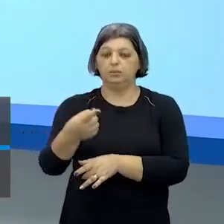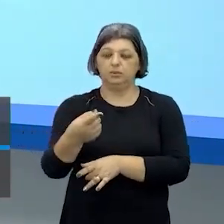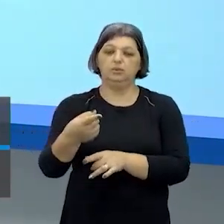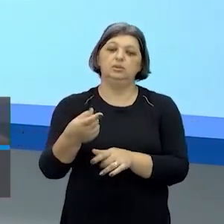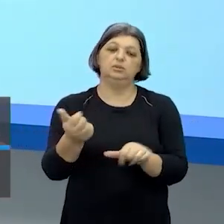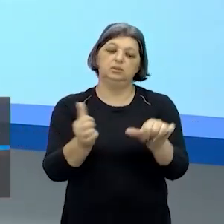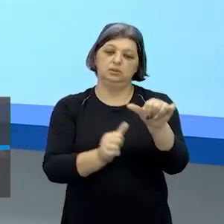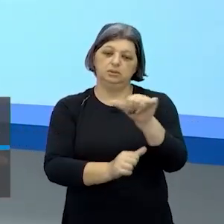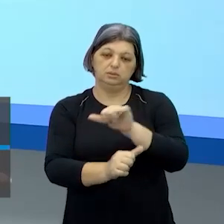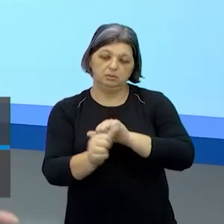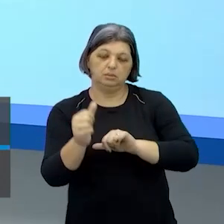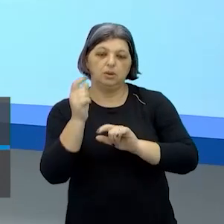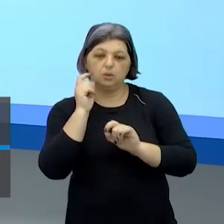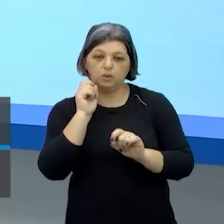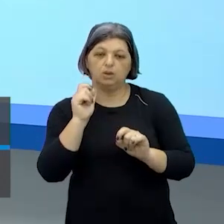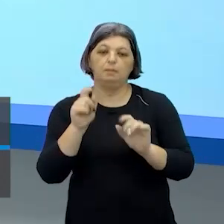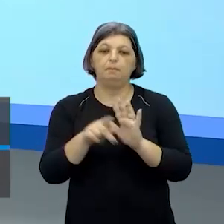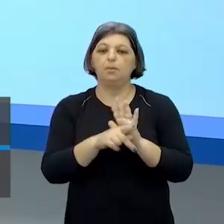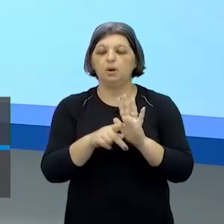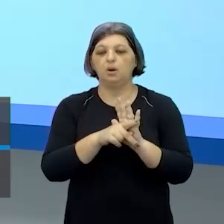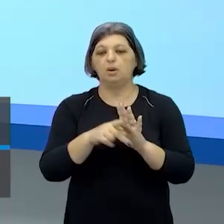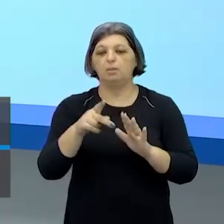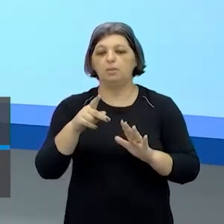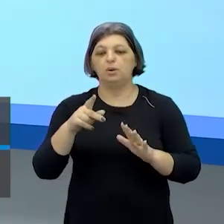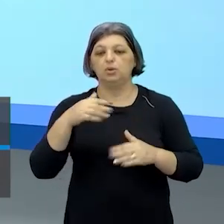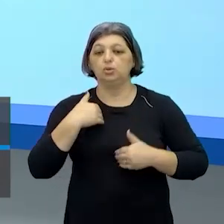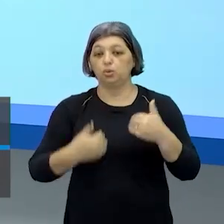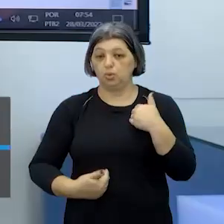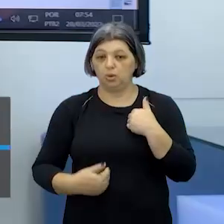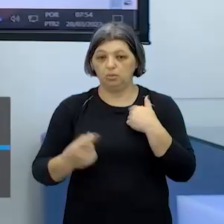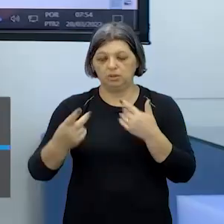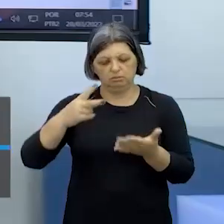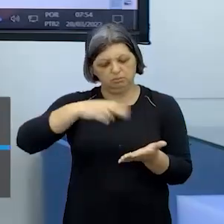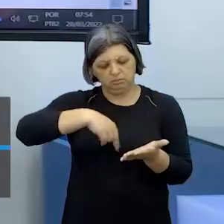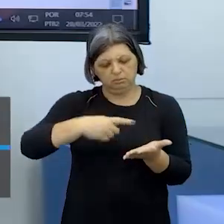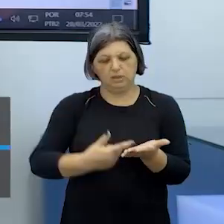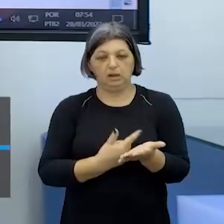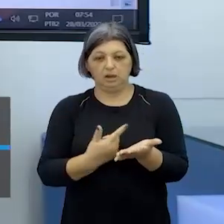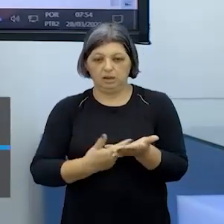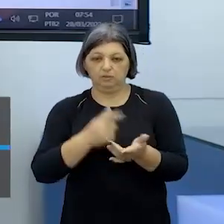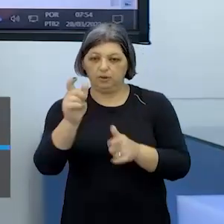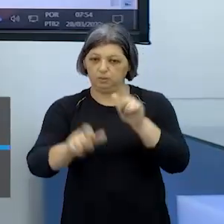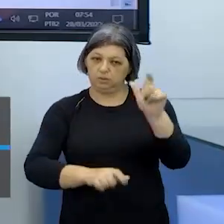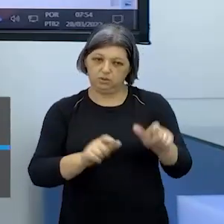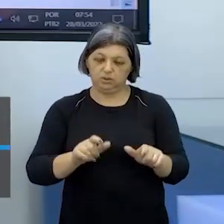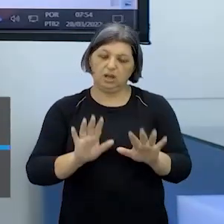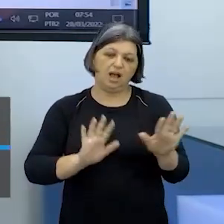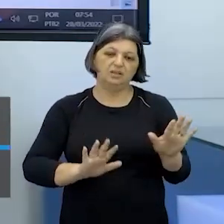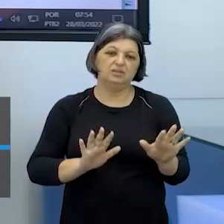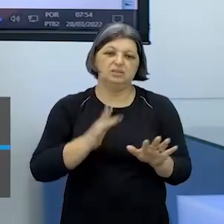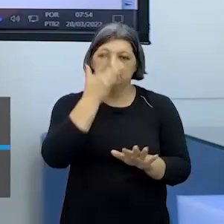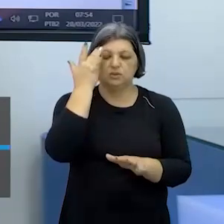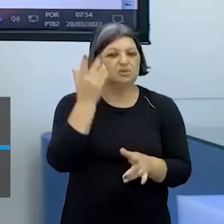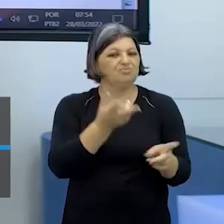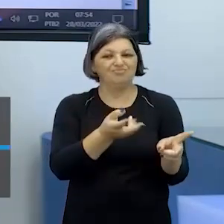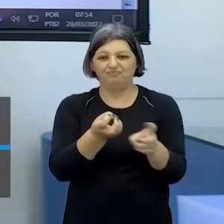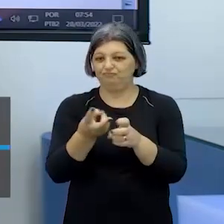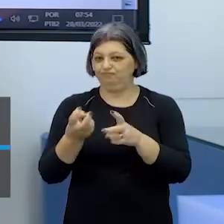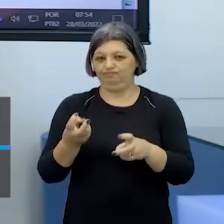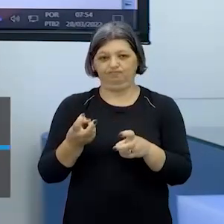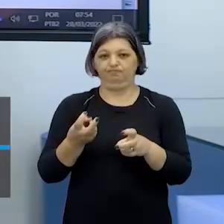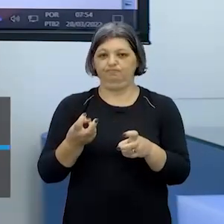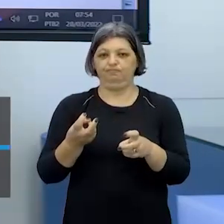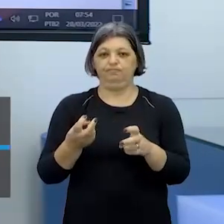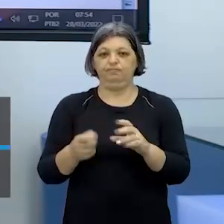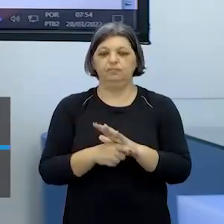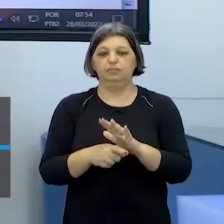acho que quando a gente assiste lá um personagem você lê um livro é muitas coisas acabam passando despercebidas você não percebe o quanto